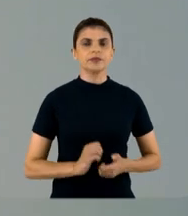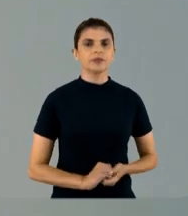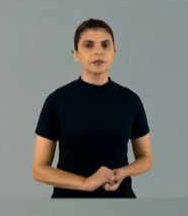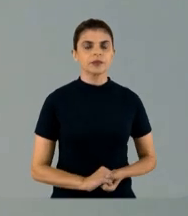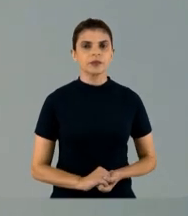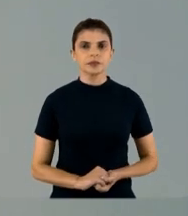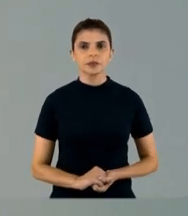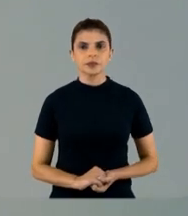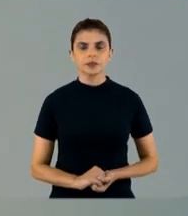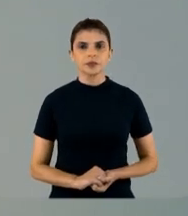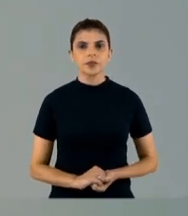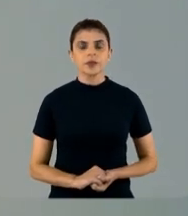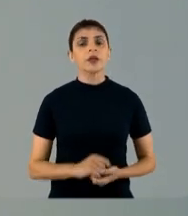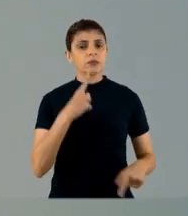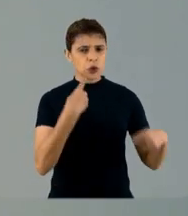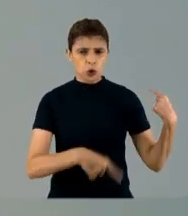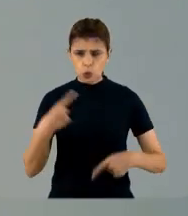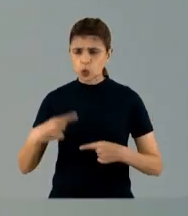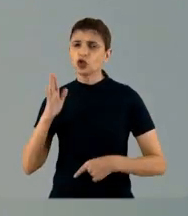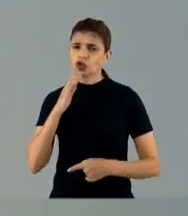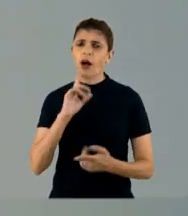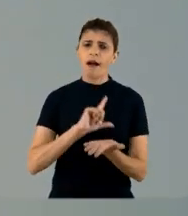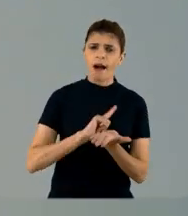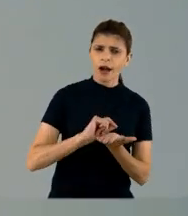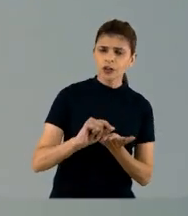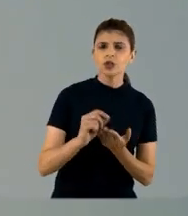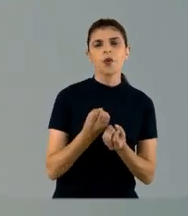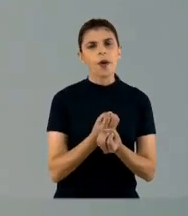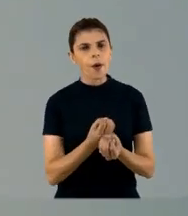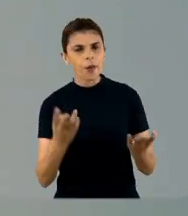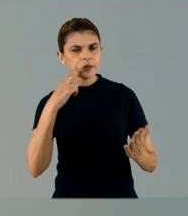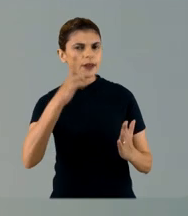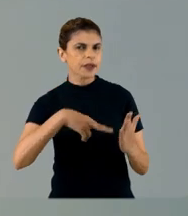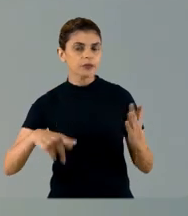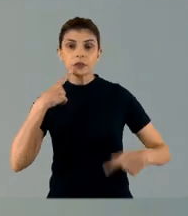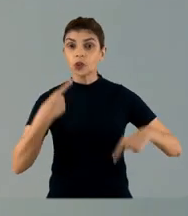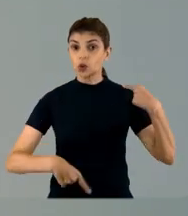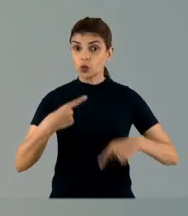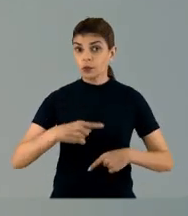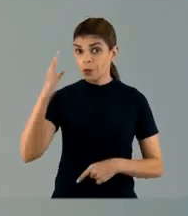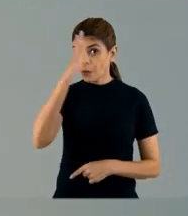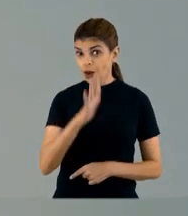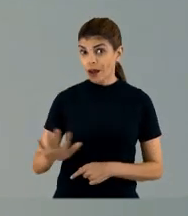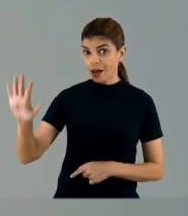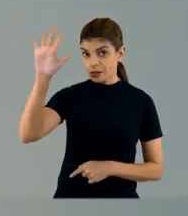Essa é uma discussão na literatura, mas o que a gente tem discutido para o